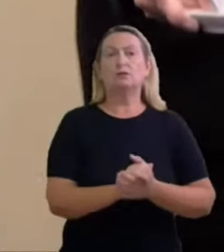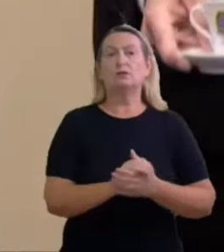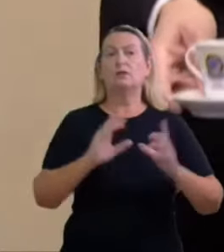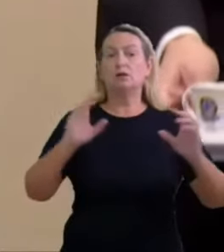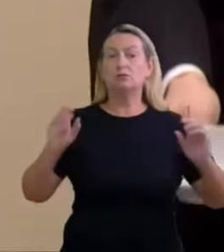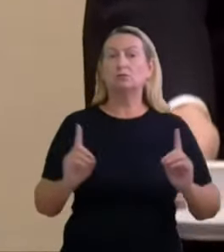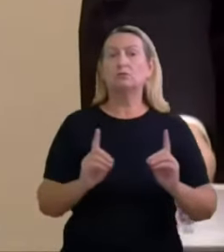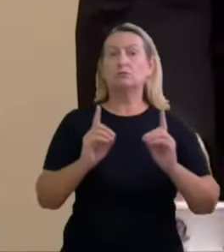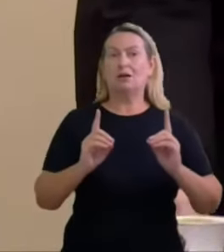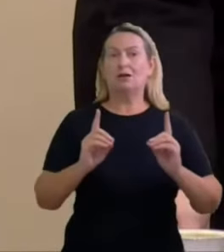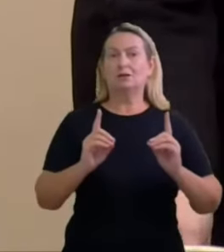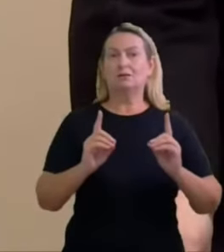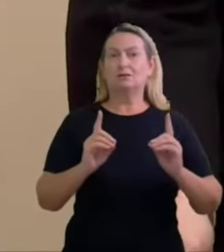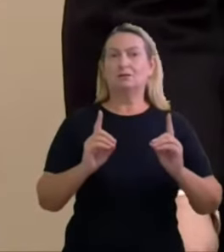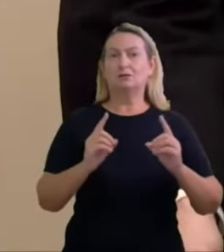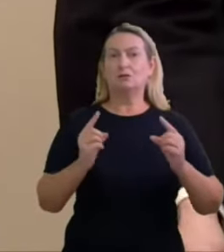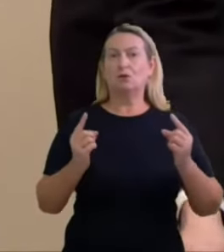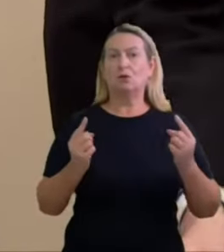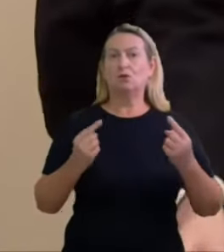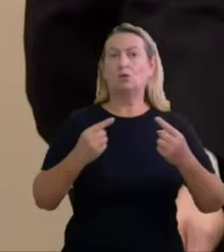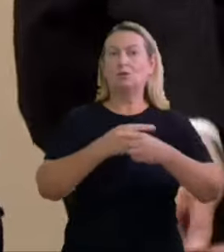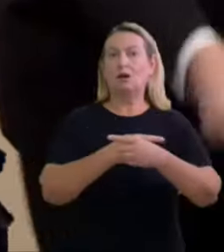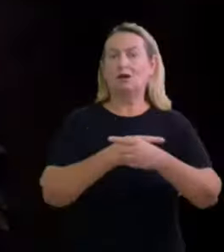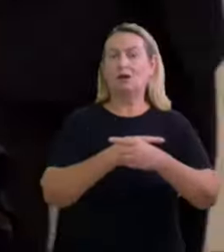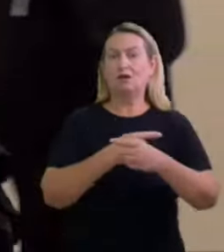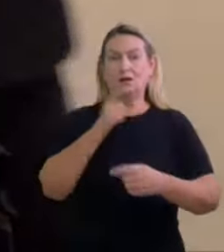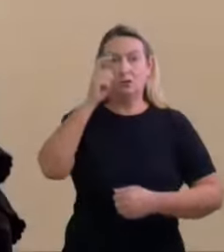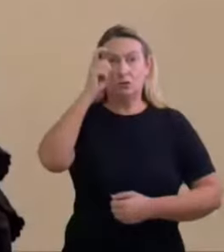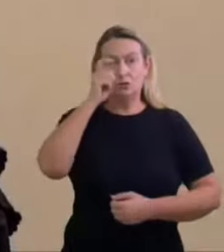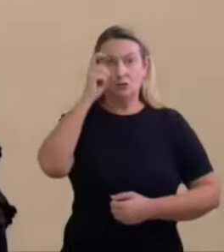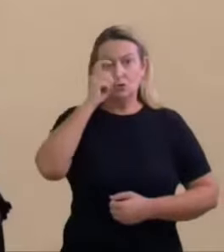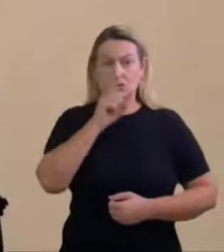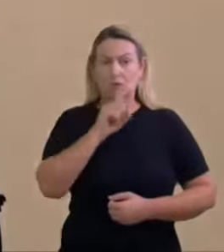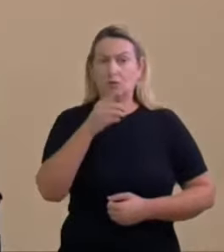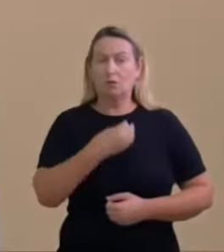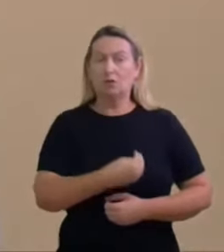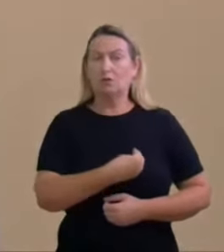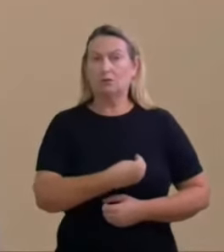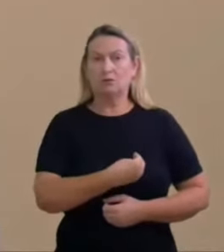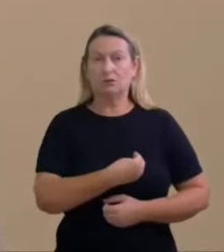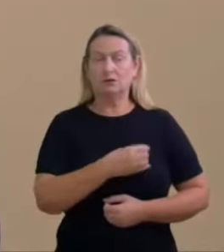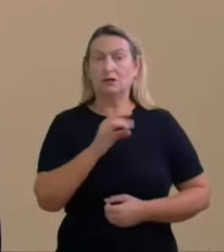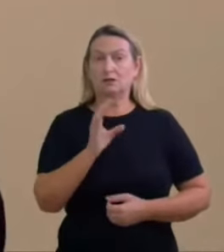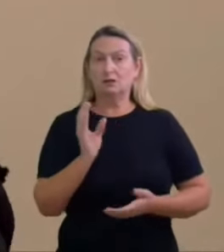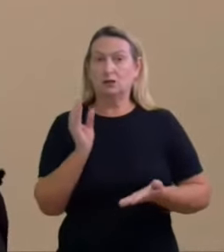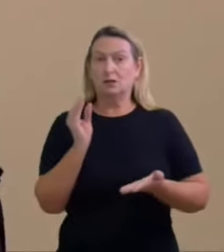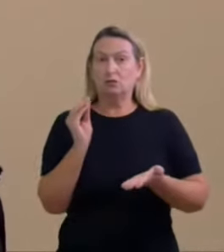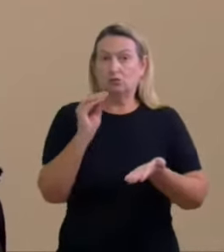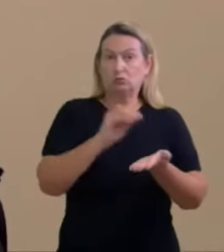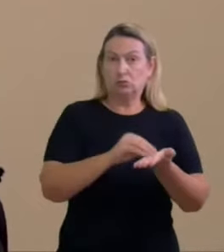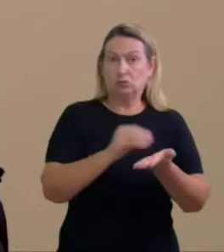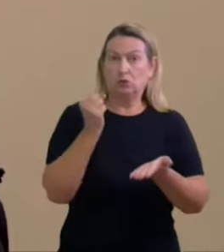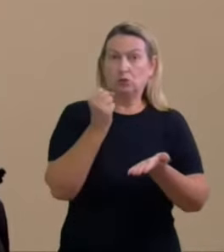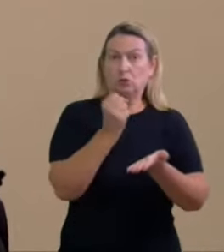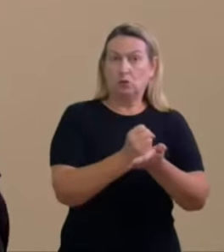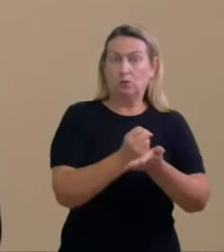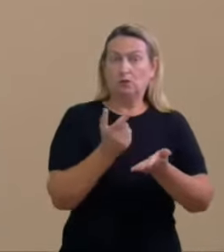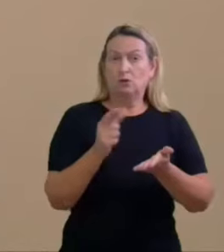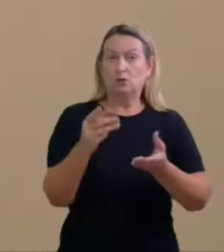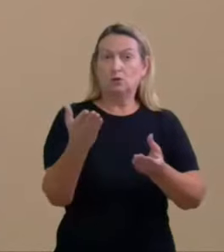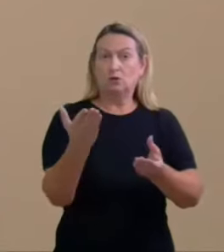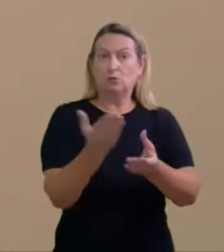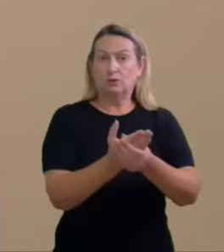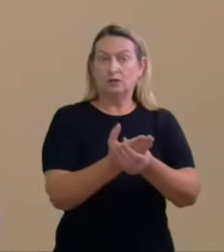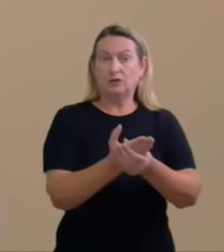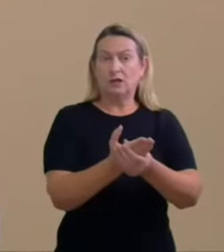processo judicial não integrado pelo Sérgio Moro se esse documento foi juntado num outro processo essa juntada não faz